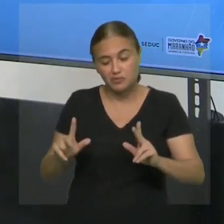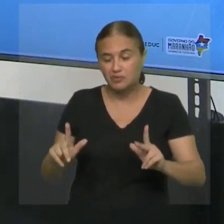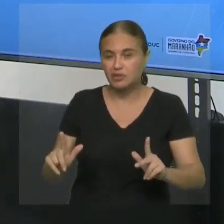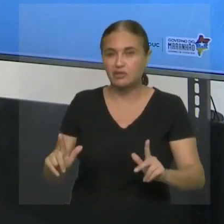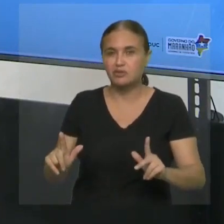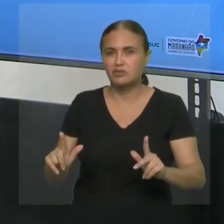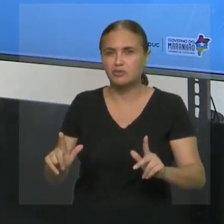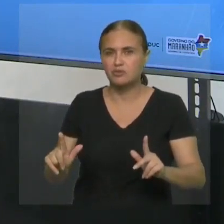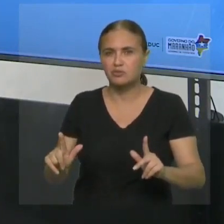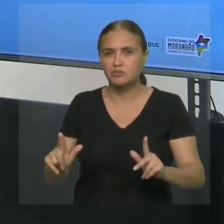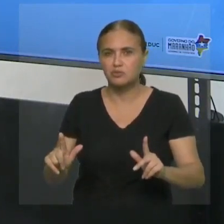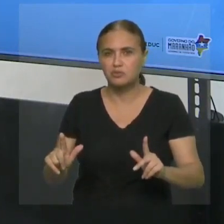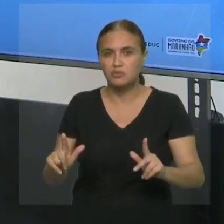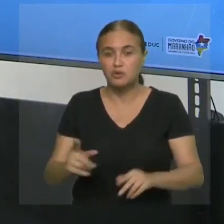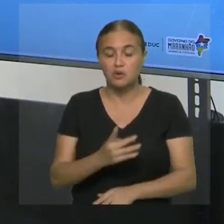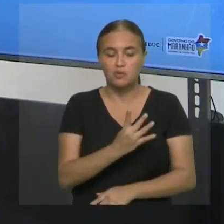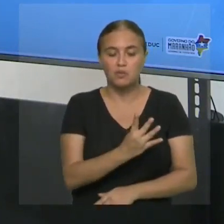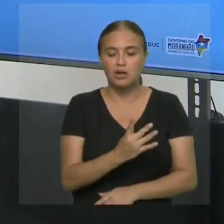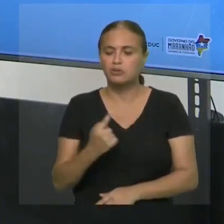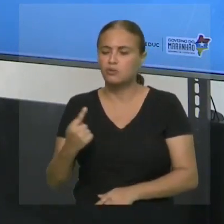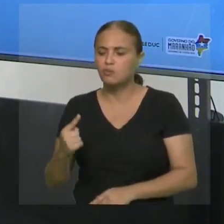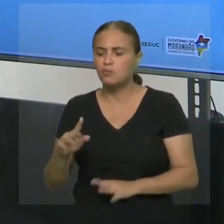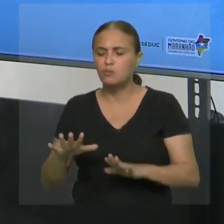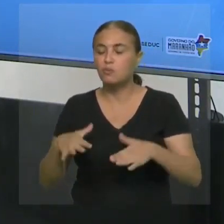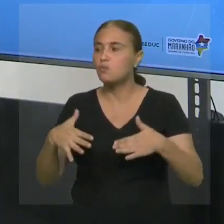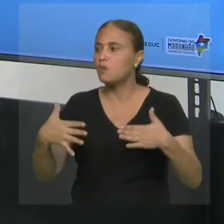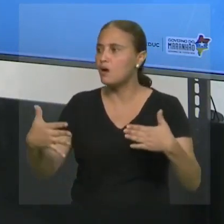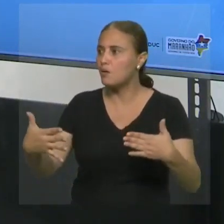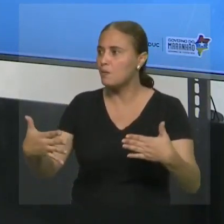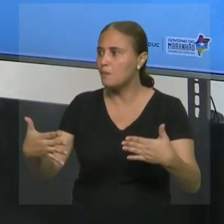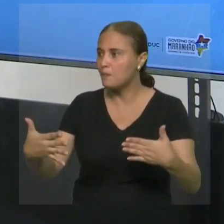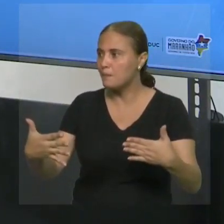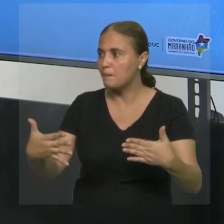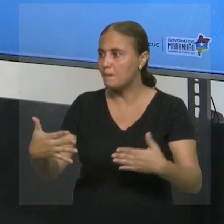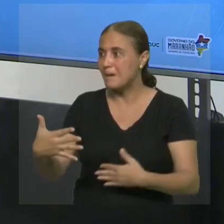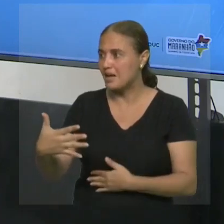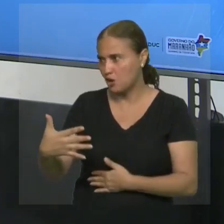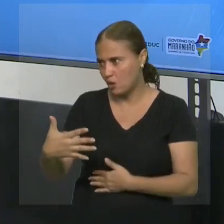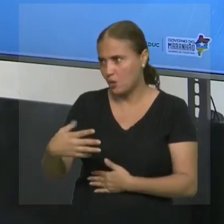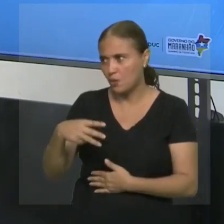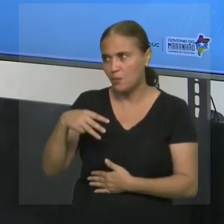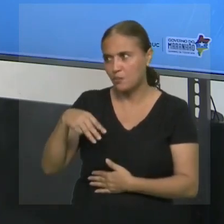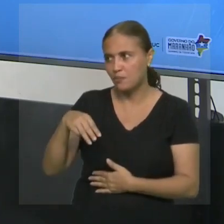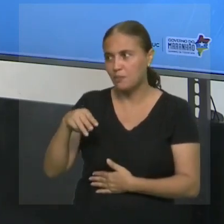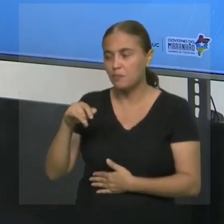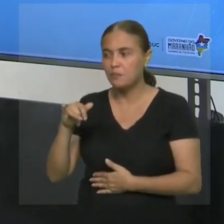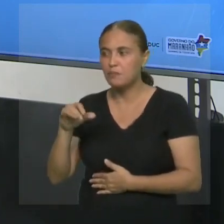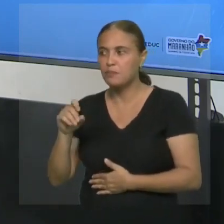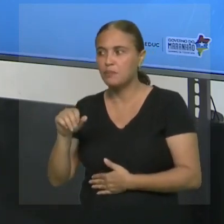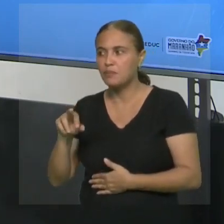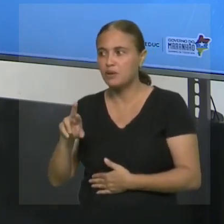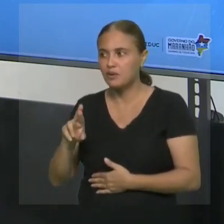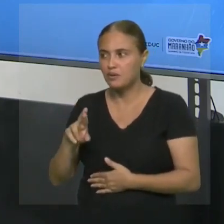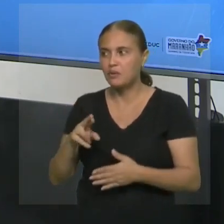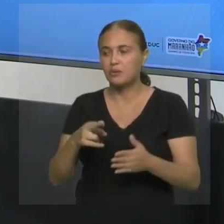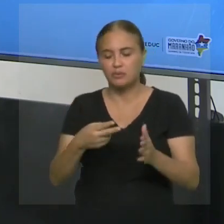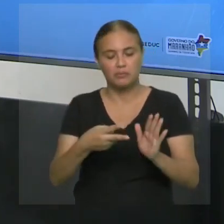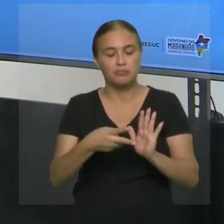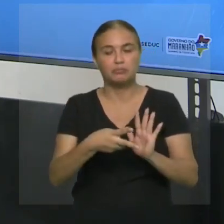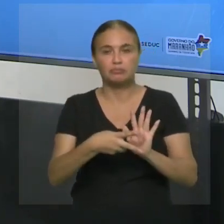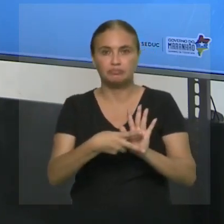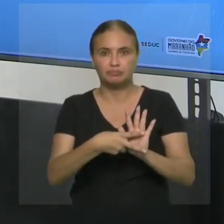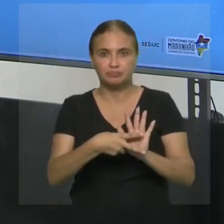Quem é o maior módulo? Quatro ou um? É o quatro. Se é o quatro, eu pego o sinal dele. Então, fica positivo.